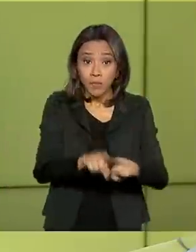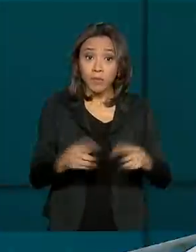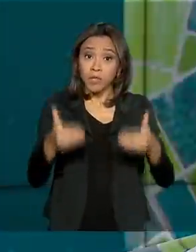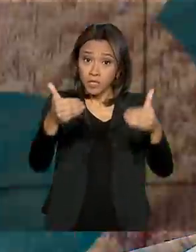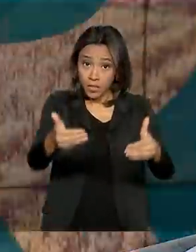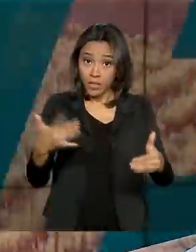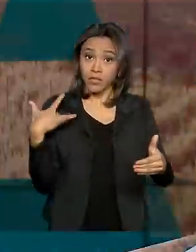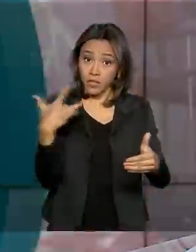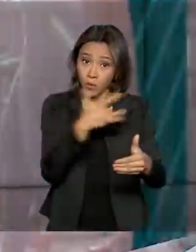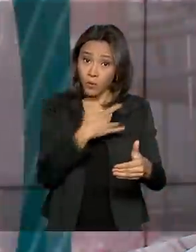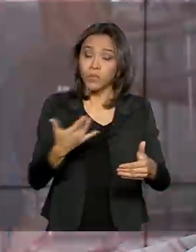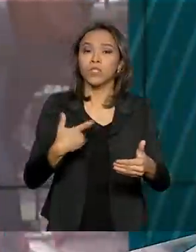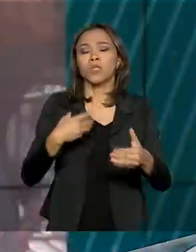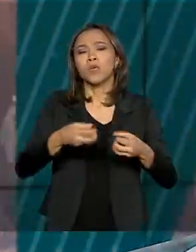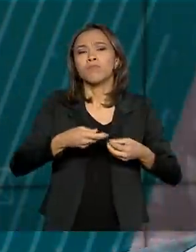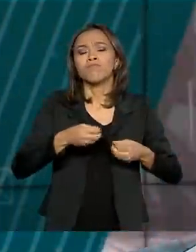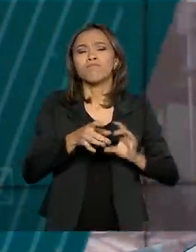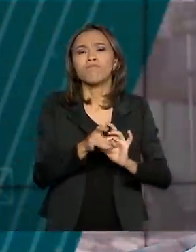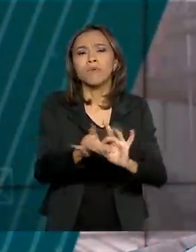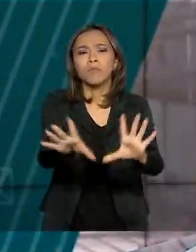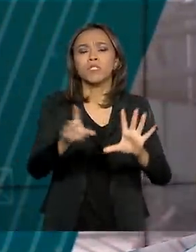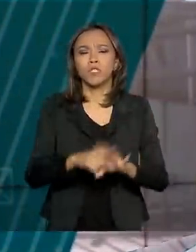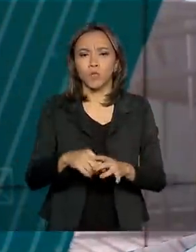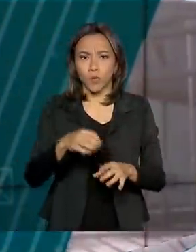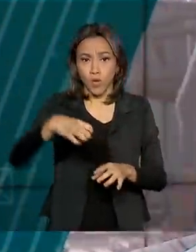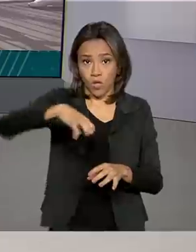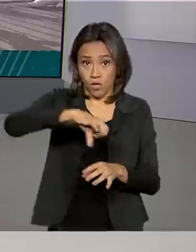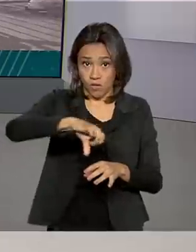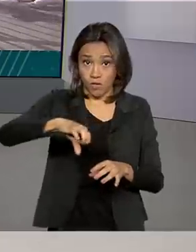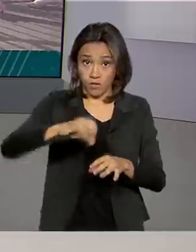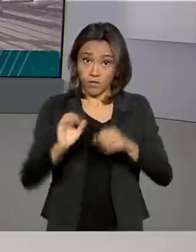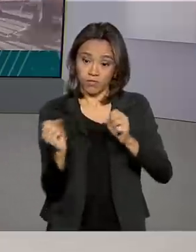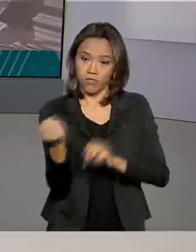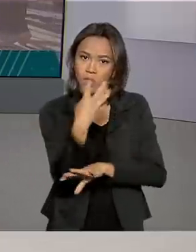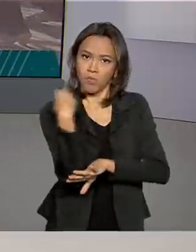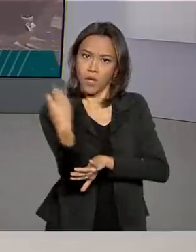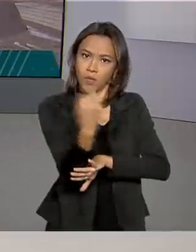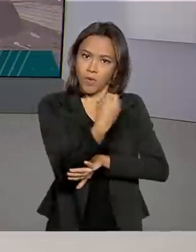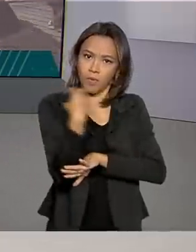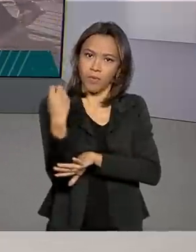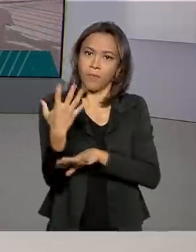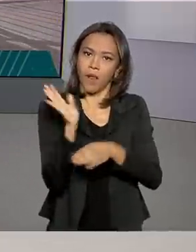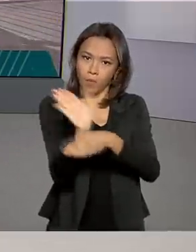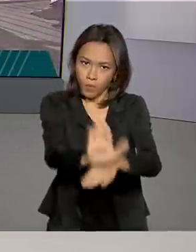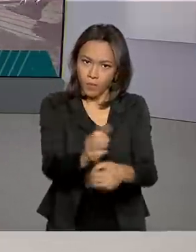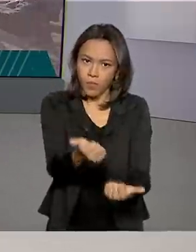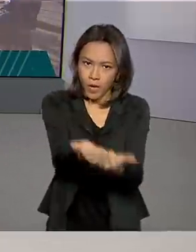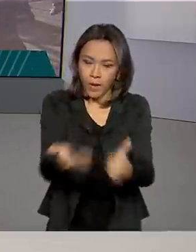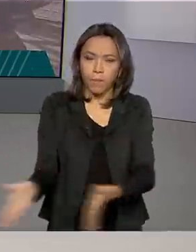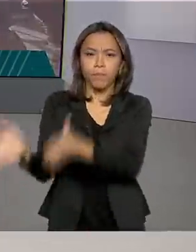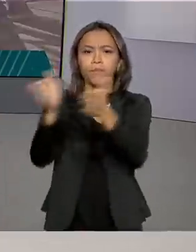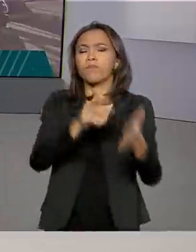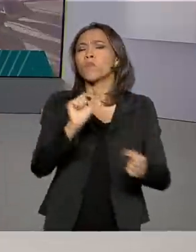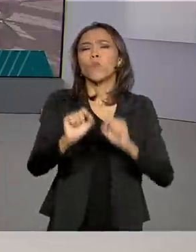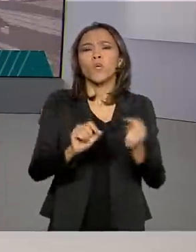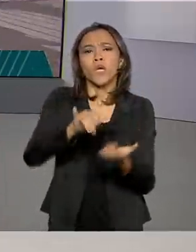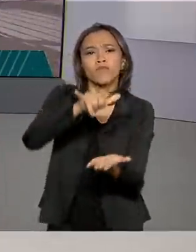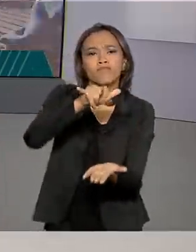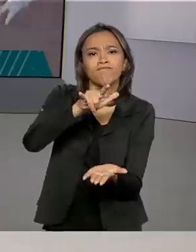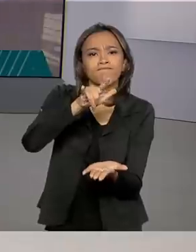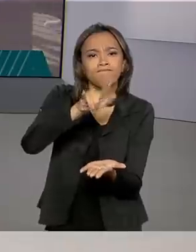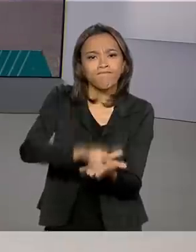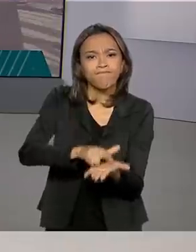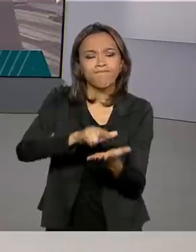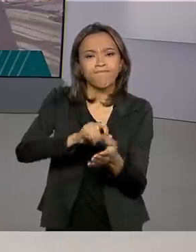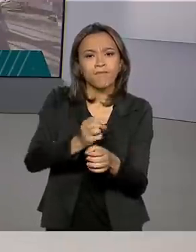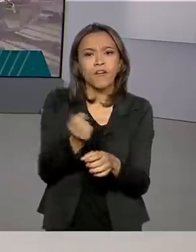ambulâncias do SAMU para renovar a frota do estado. E sobre o coronavírus, até o momento, nove casos